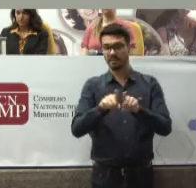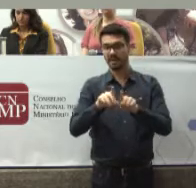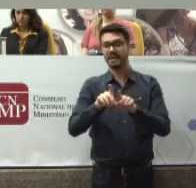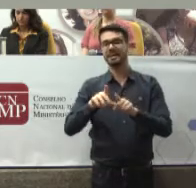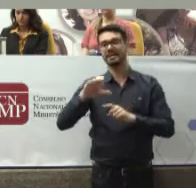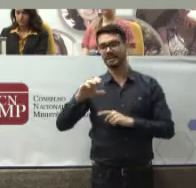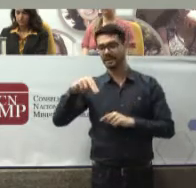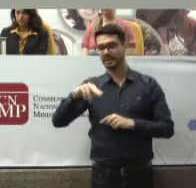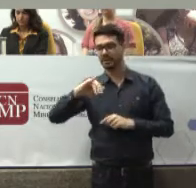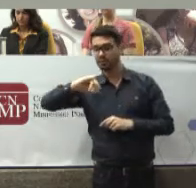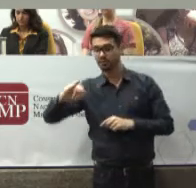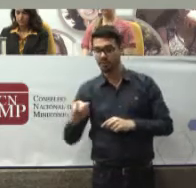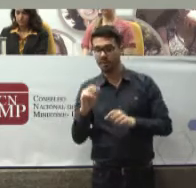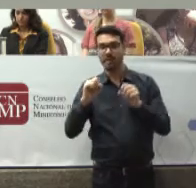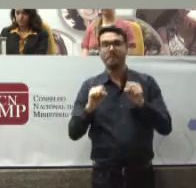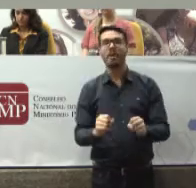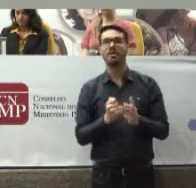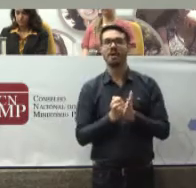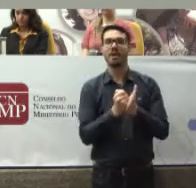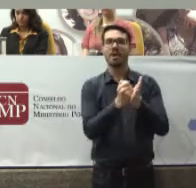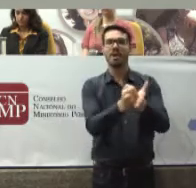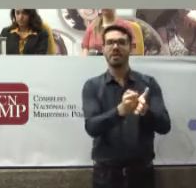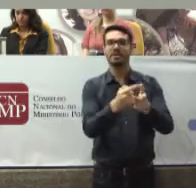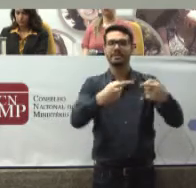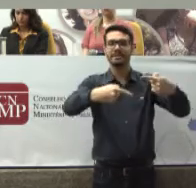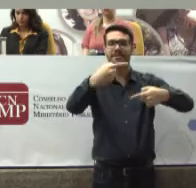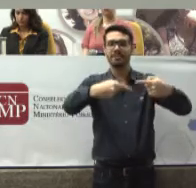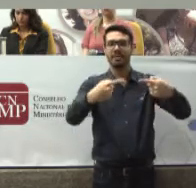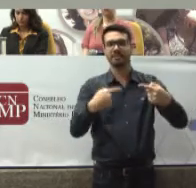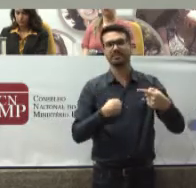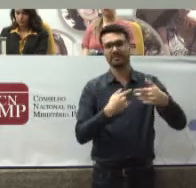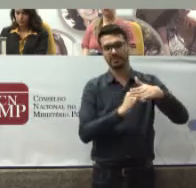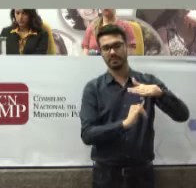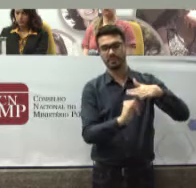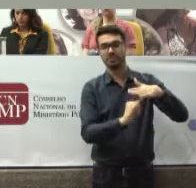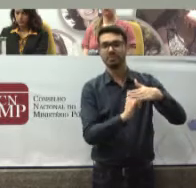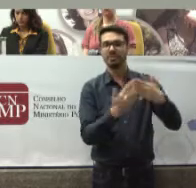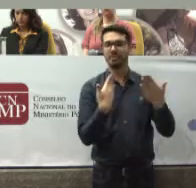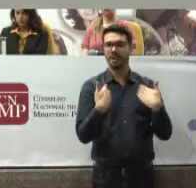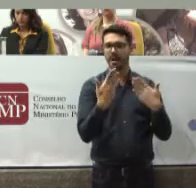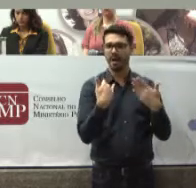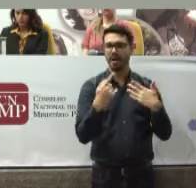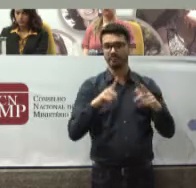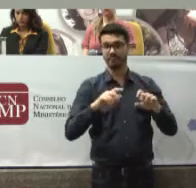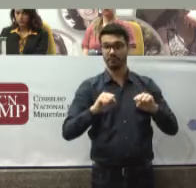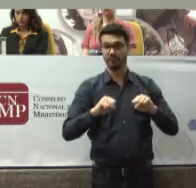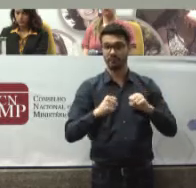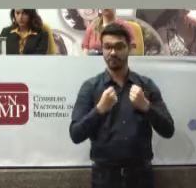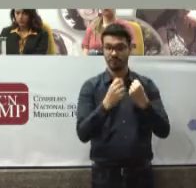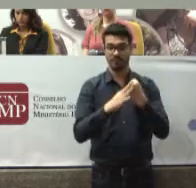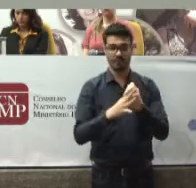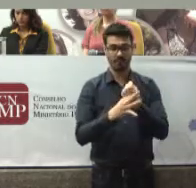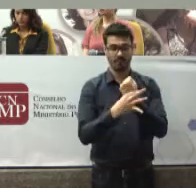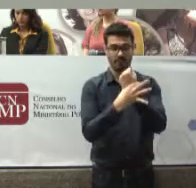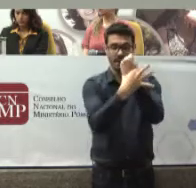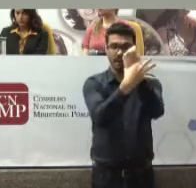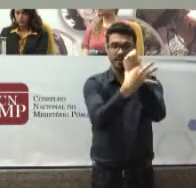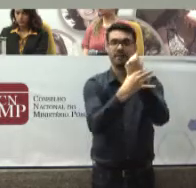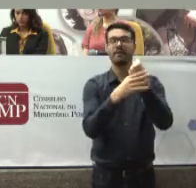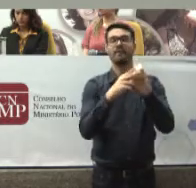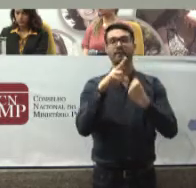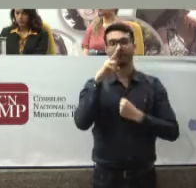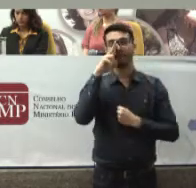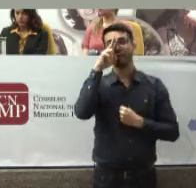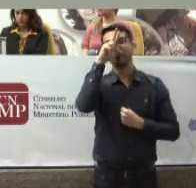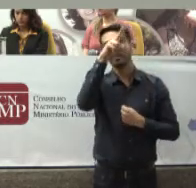Possam auxiliar na estruturação do debate Na estruturação e fortalecimento Dos órgãos do Ministério Público